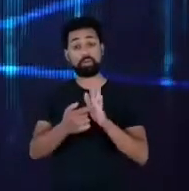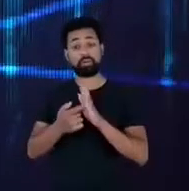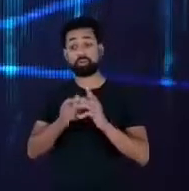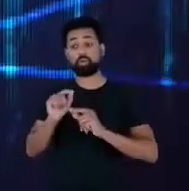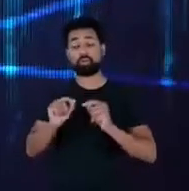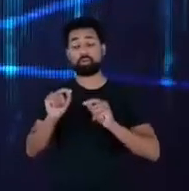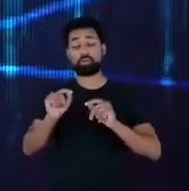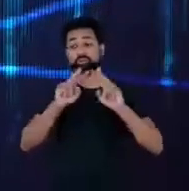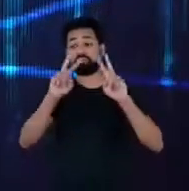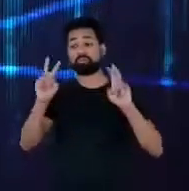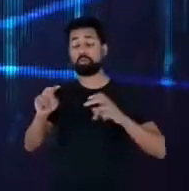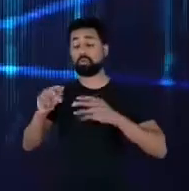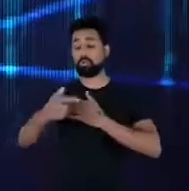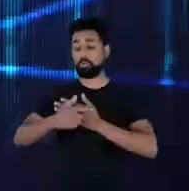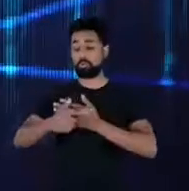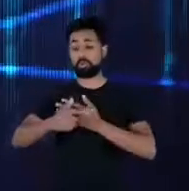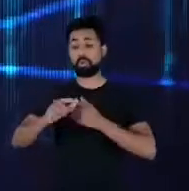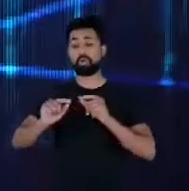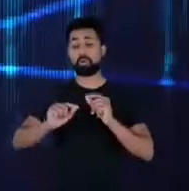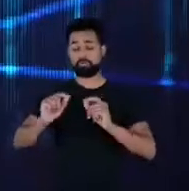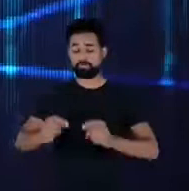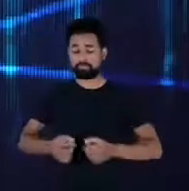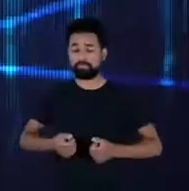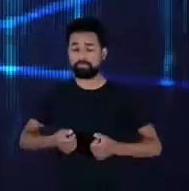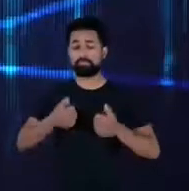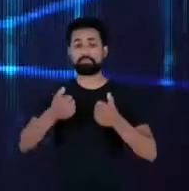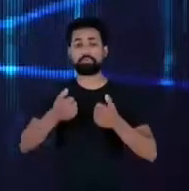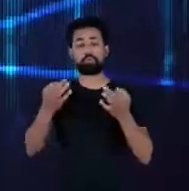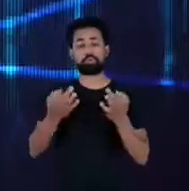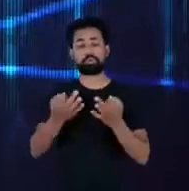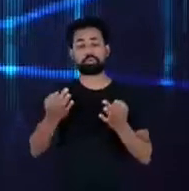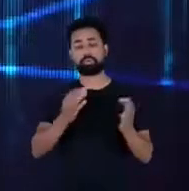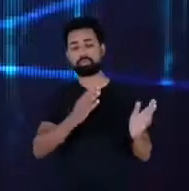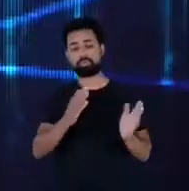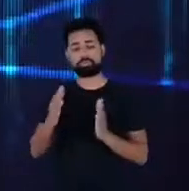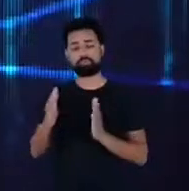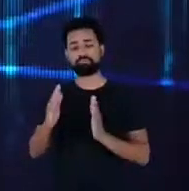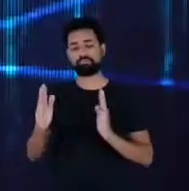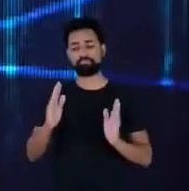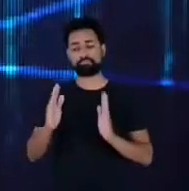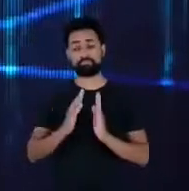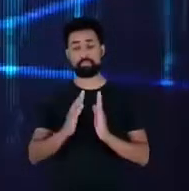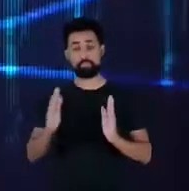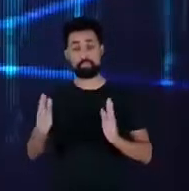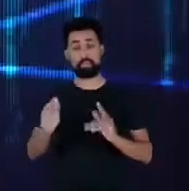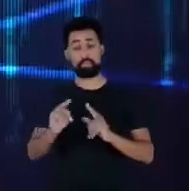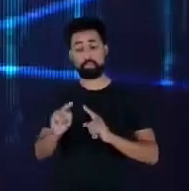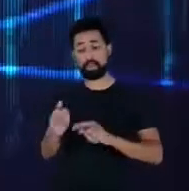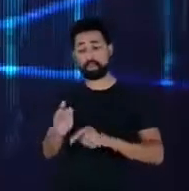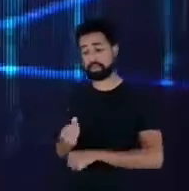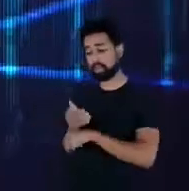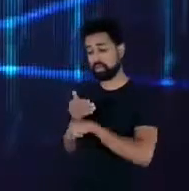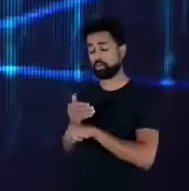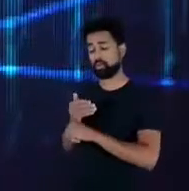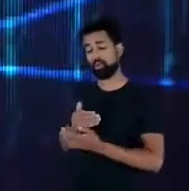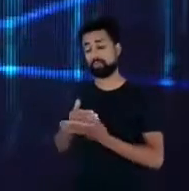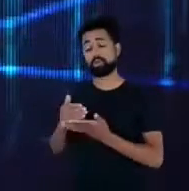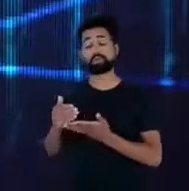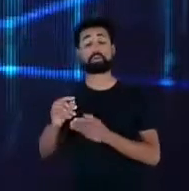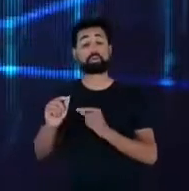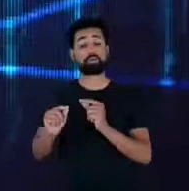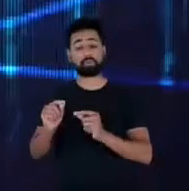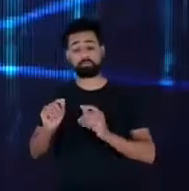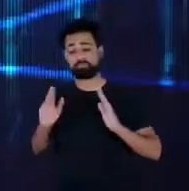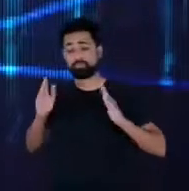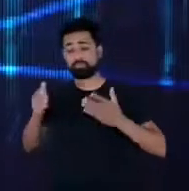no longo prazo e aí ela traz um pouco esse viés. Mas antes de começar especificamente a falar